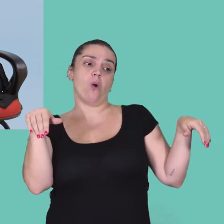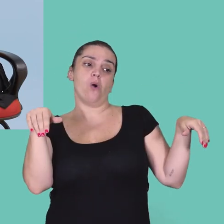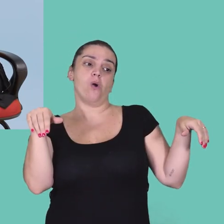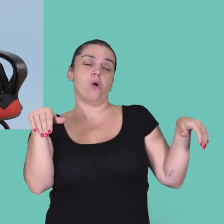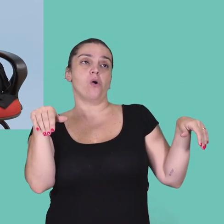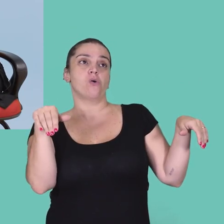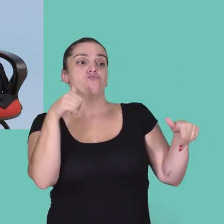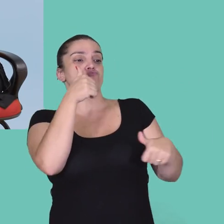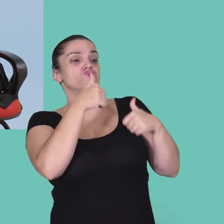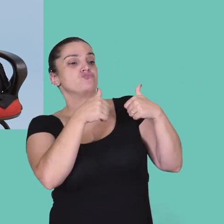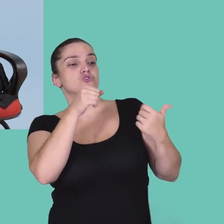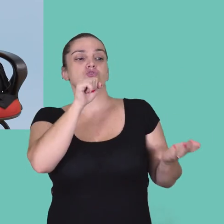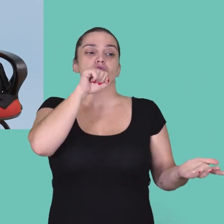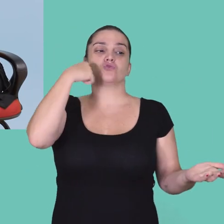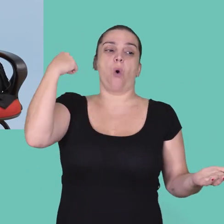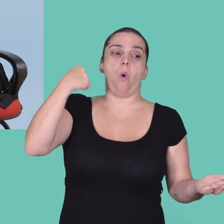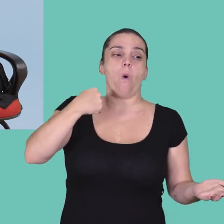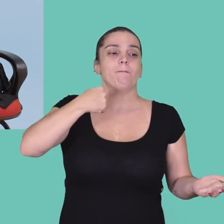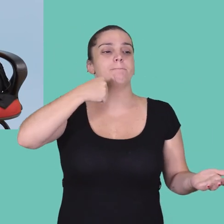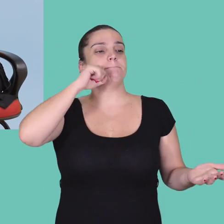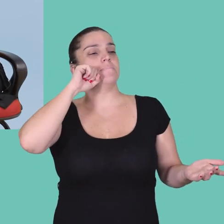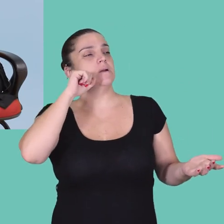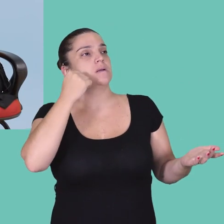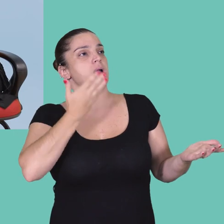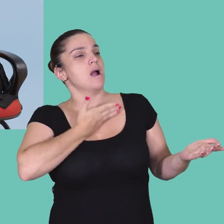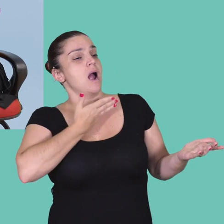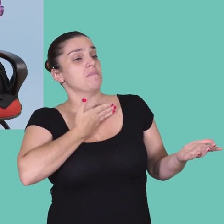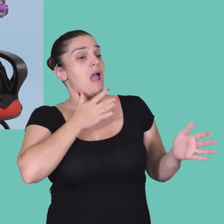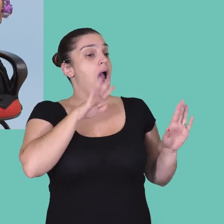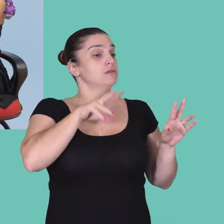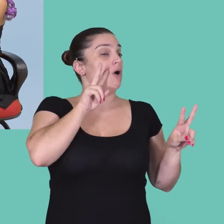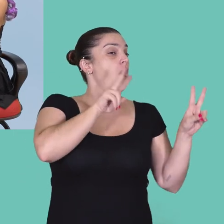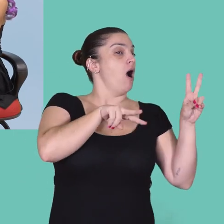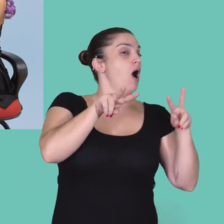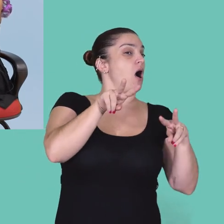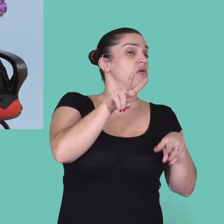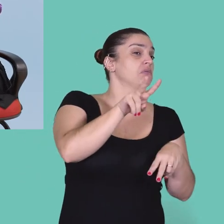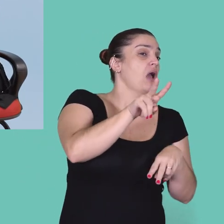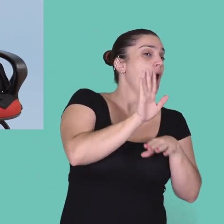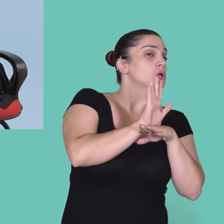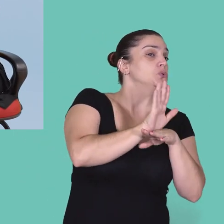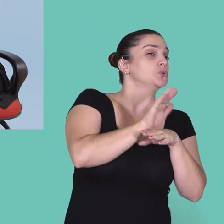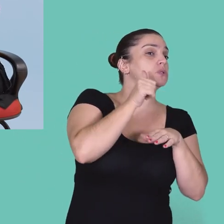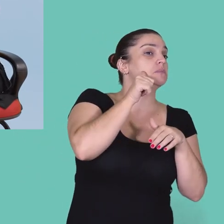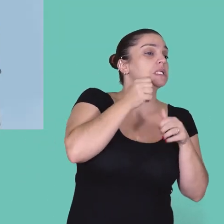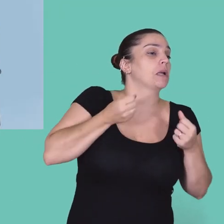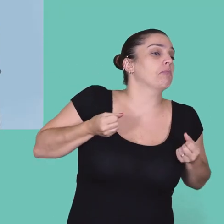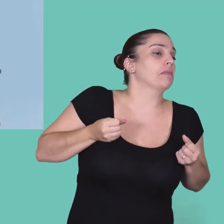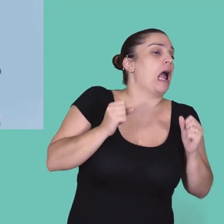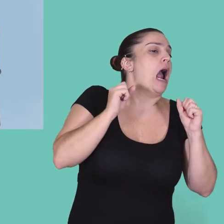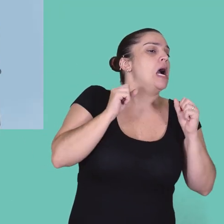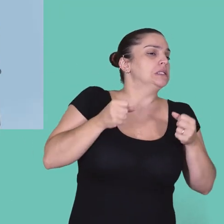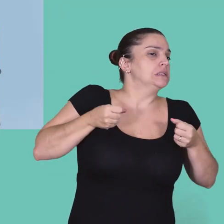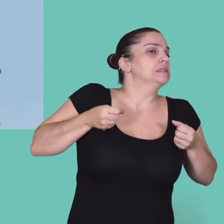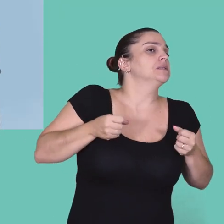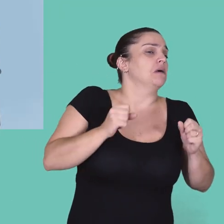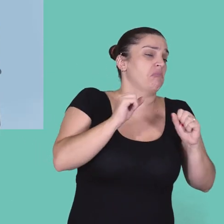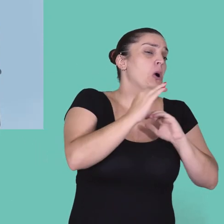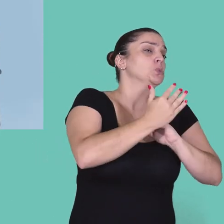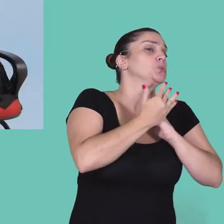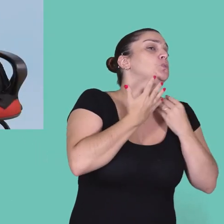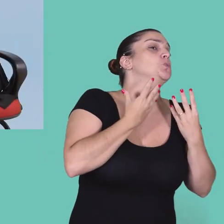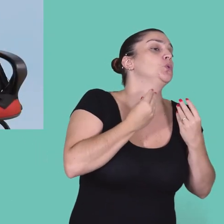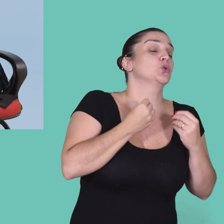ver o futebol, de sair com os amigos para tomar o choppinho, de vez em quando ele ficava olhando as meninas no balancinho, ajudava muito.